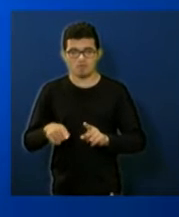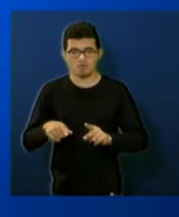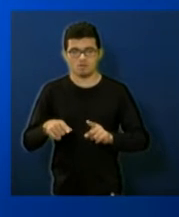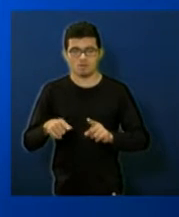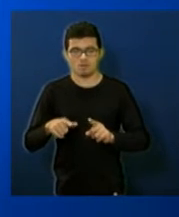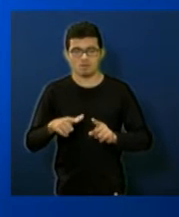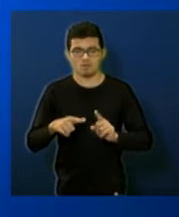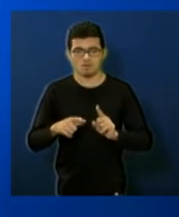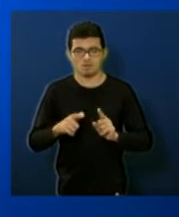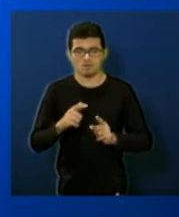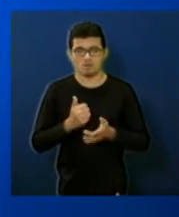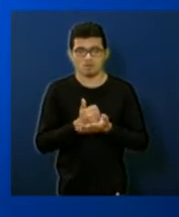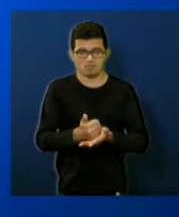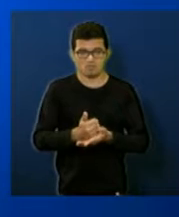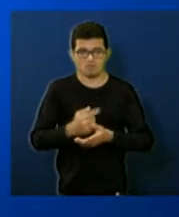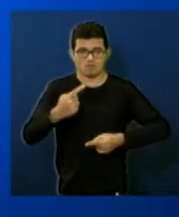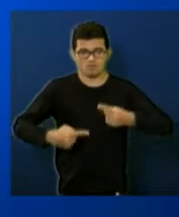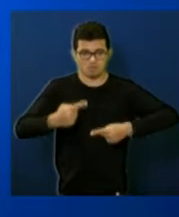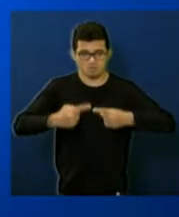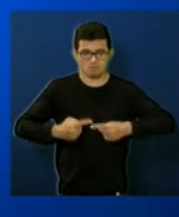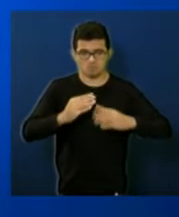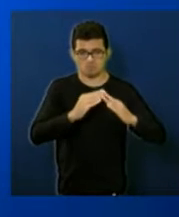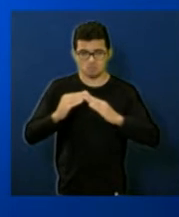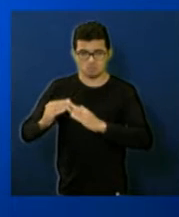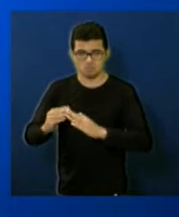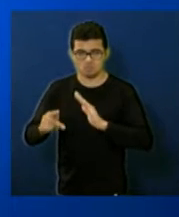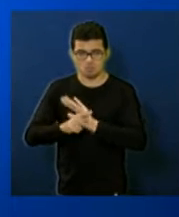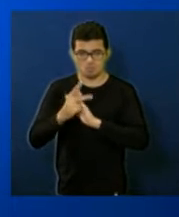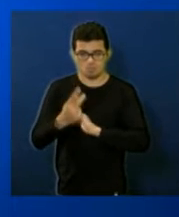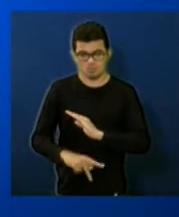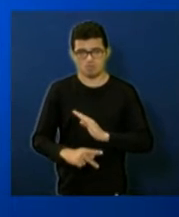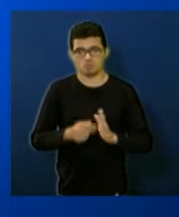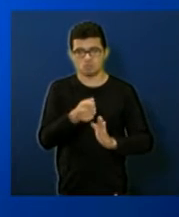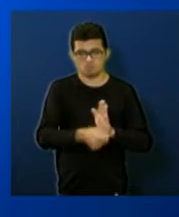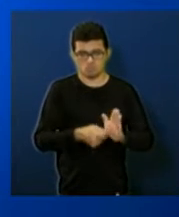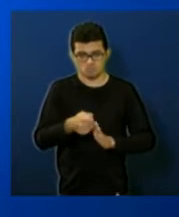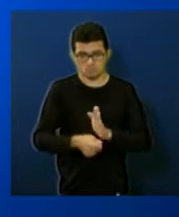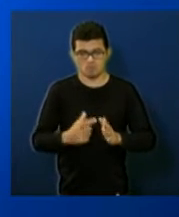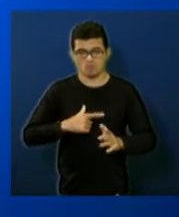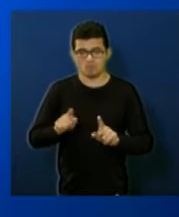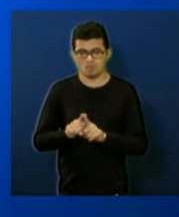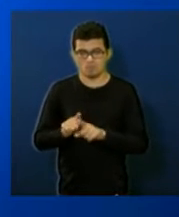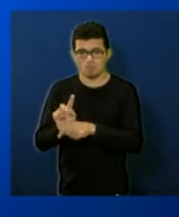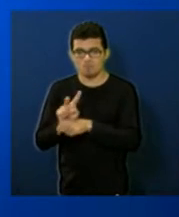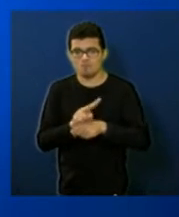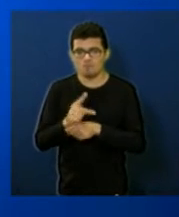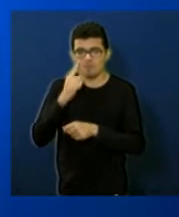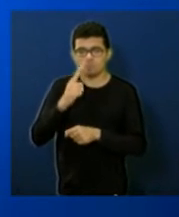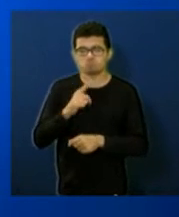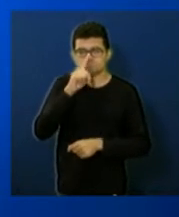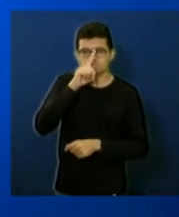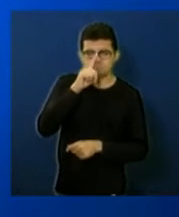habitação e regularização fundiária. Monitoramento de áreas de risco